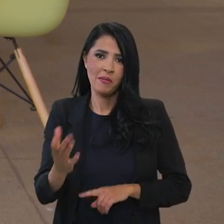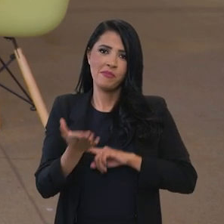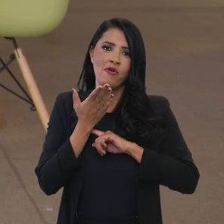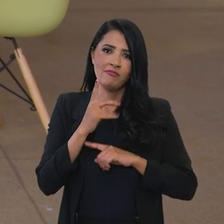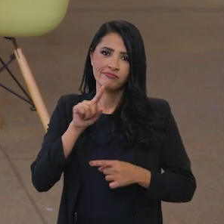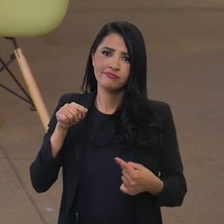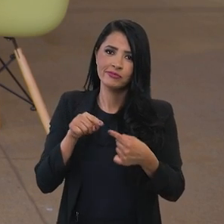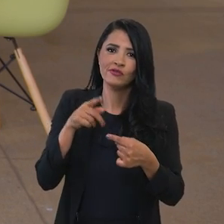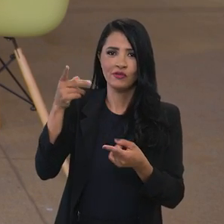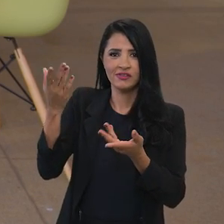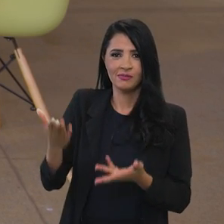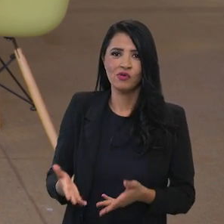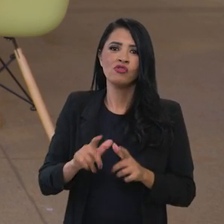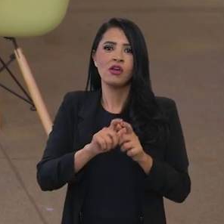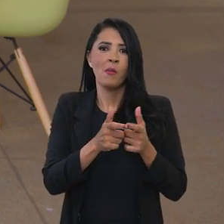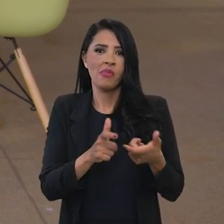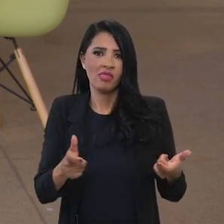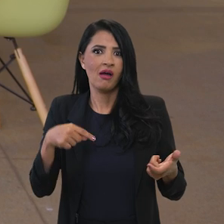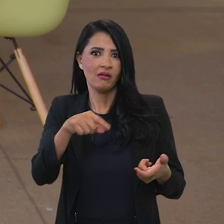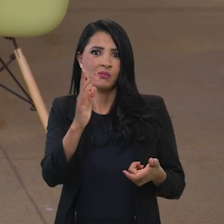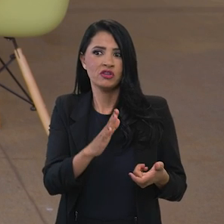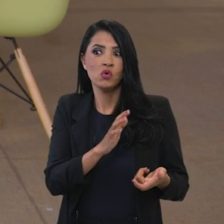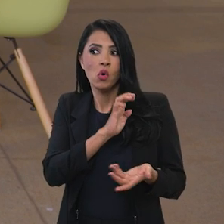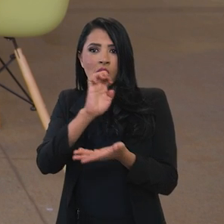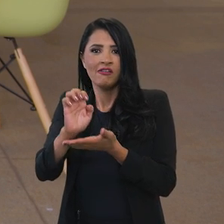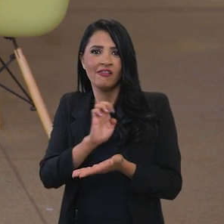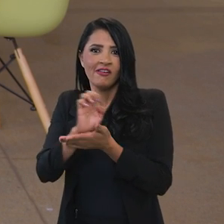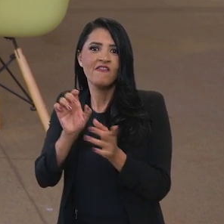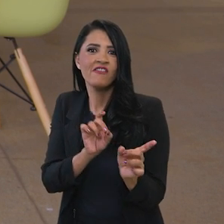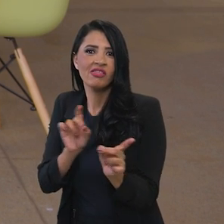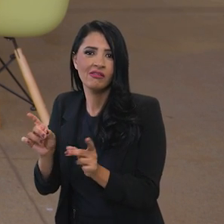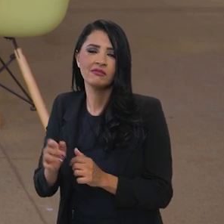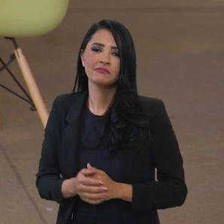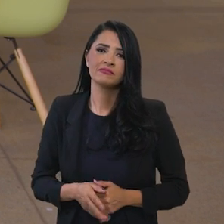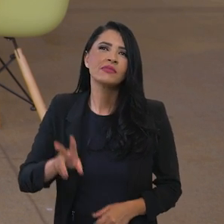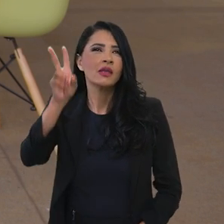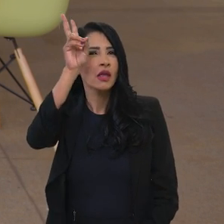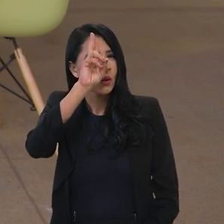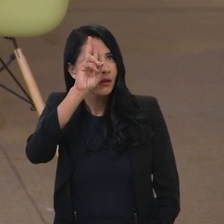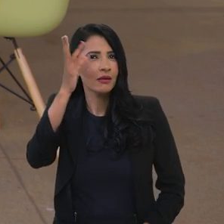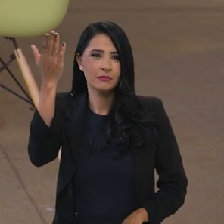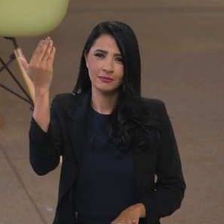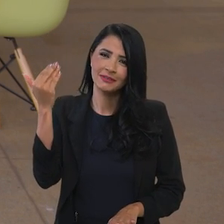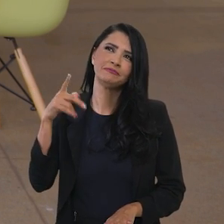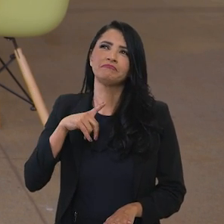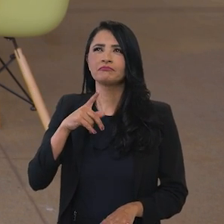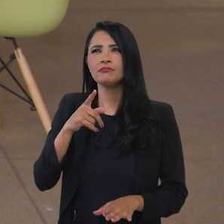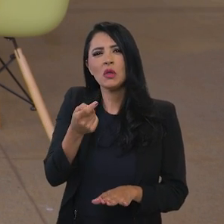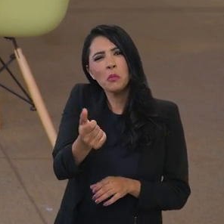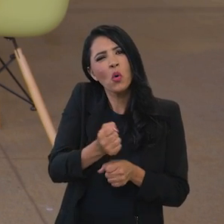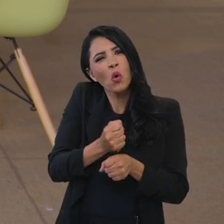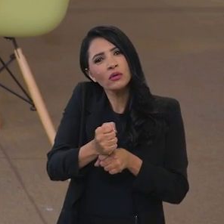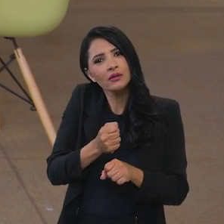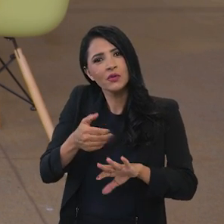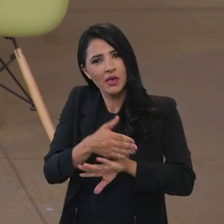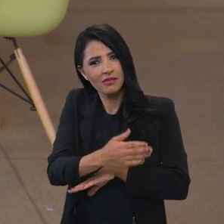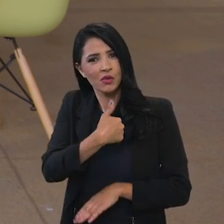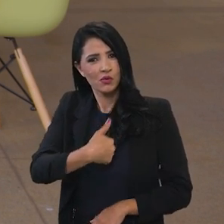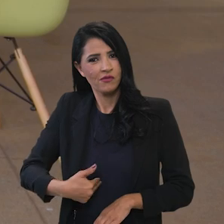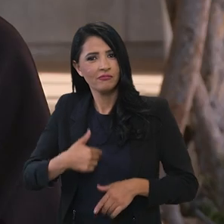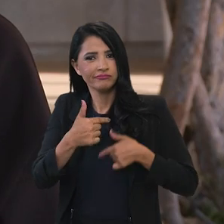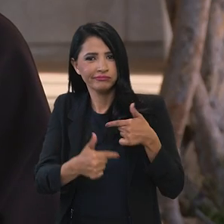você lembrou, e em 2005 o Brasil atingiu a marca de 100 bilhões de dólares